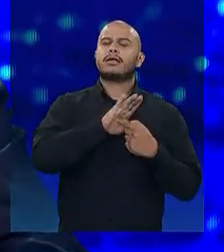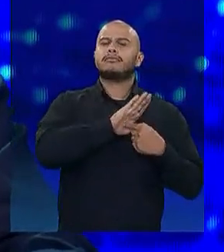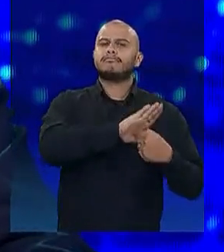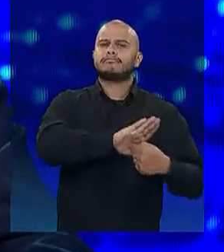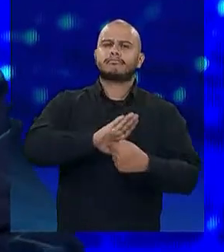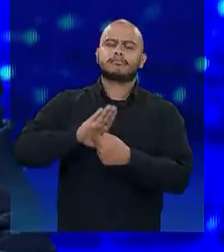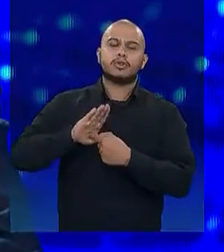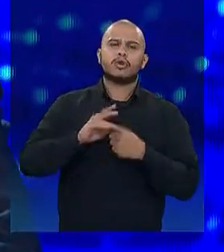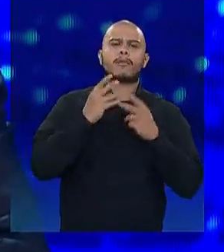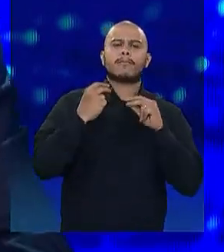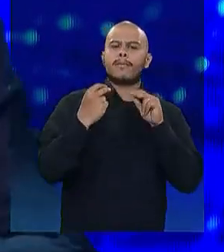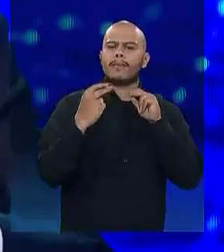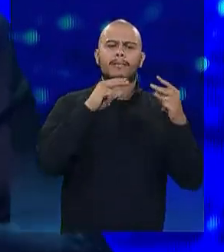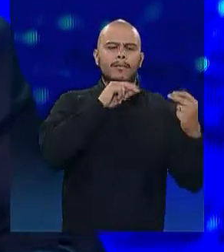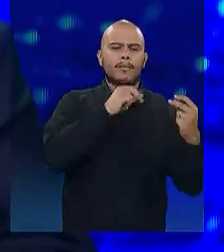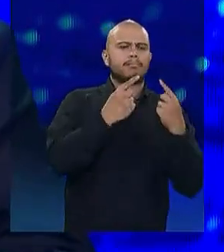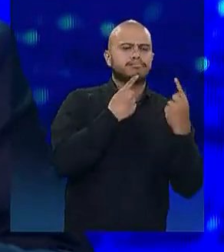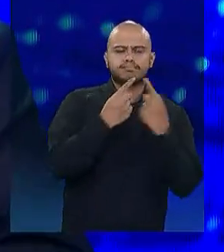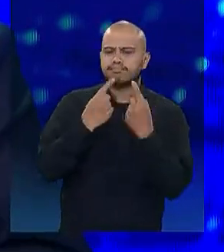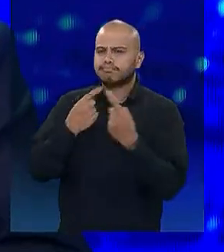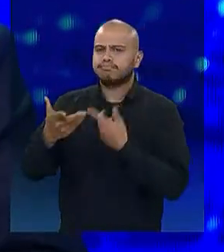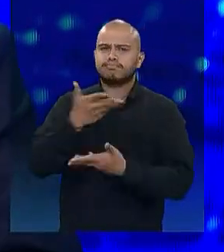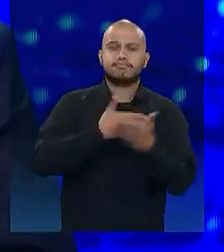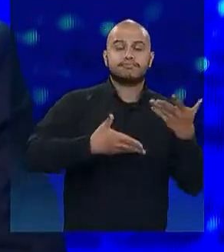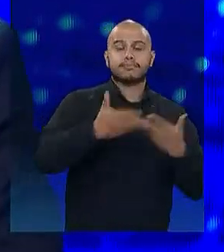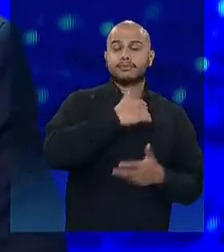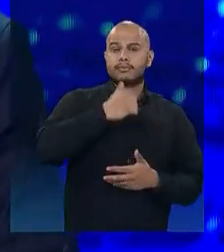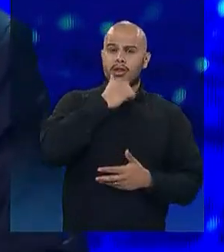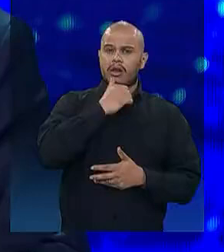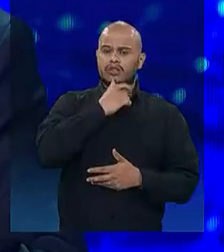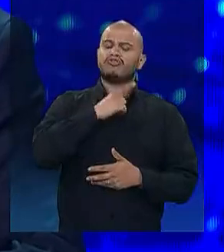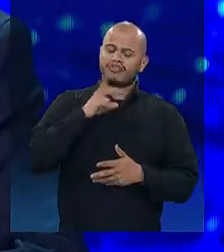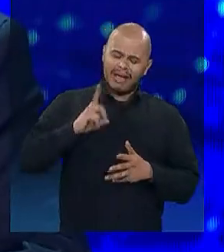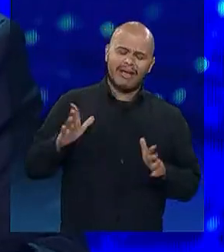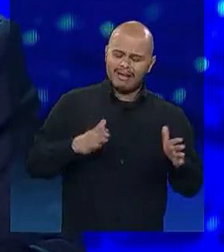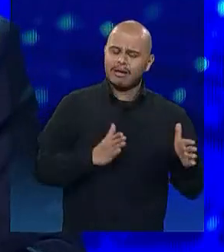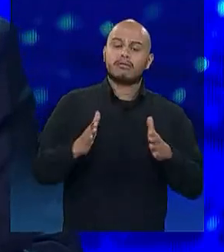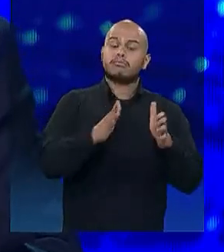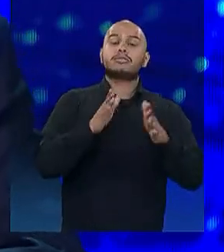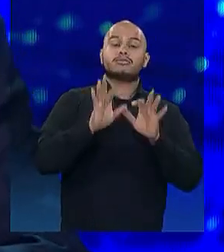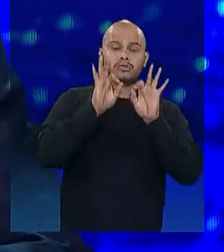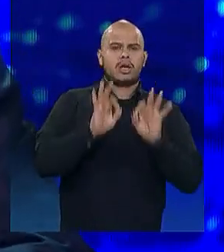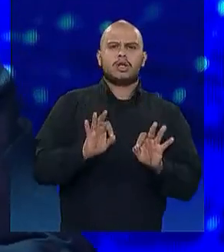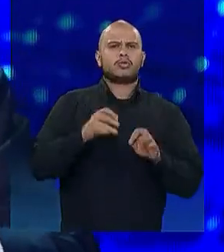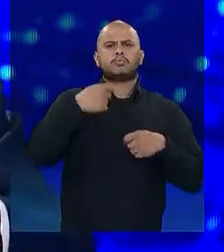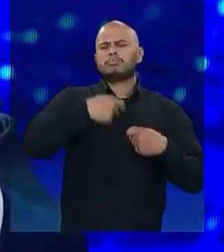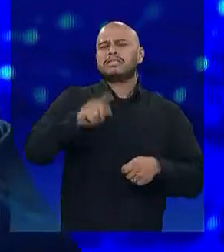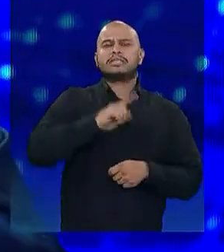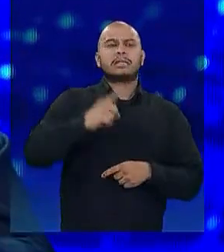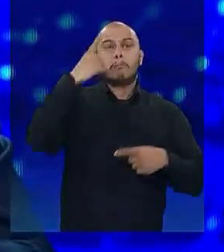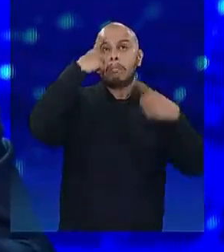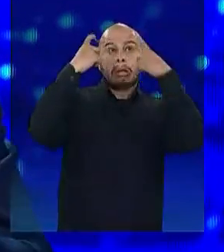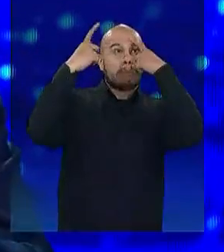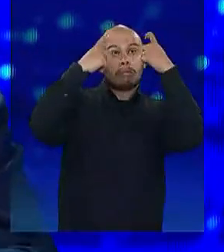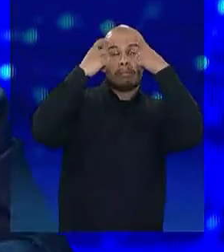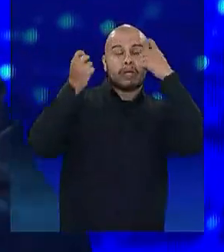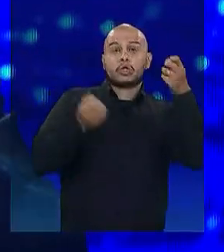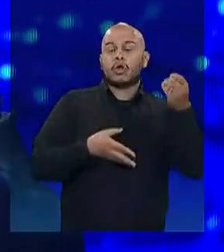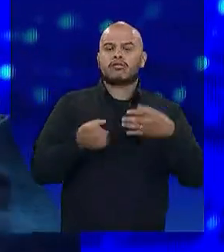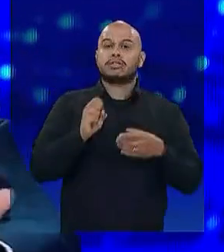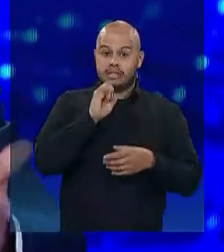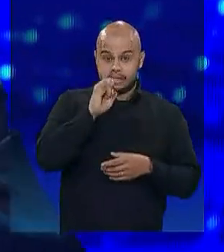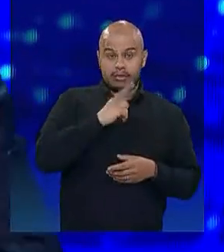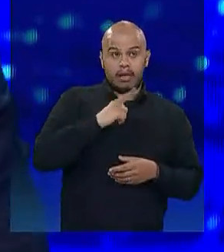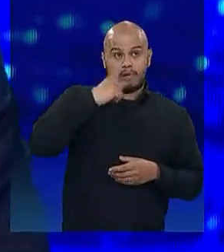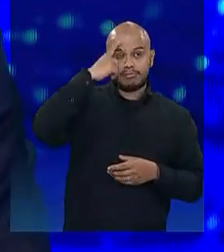com as mulheres. Estamos no caminho certo. Não temos que inventar mais políticas. Se aparecer boas políticas,